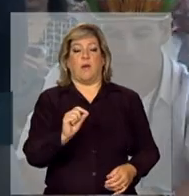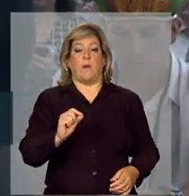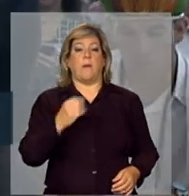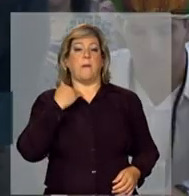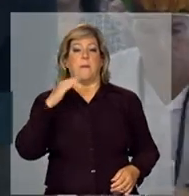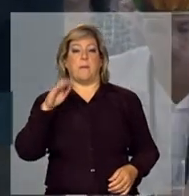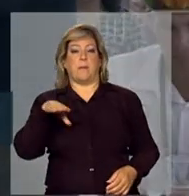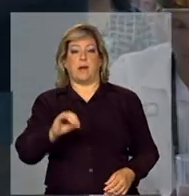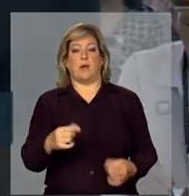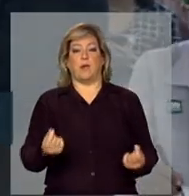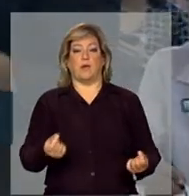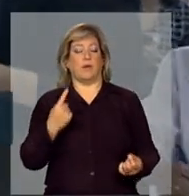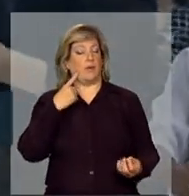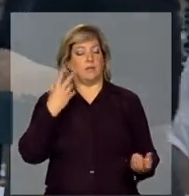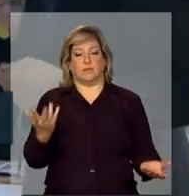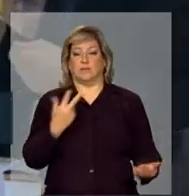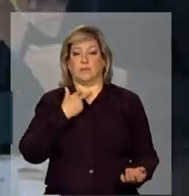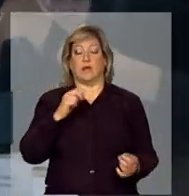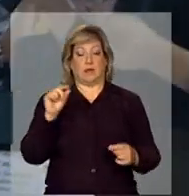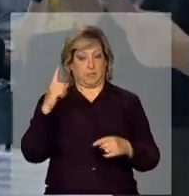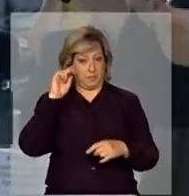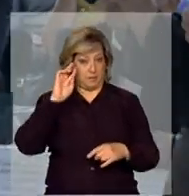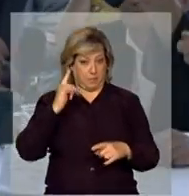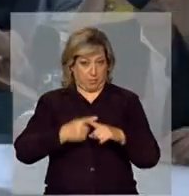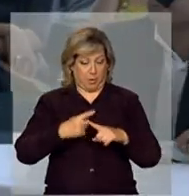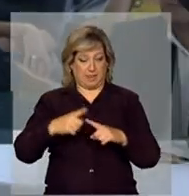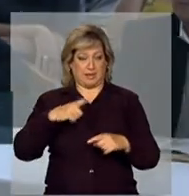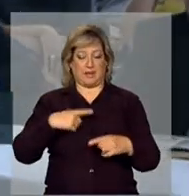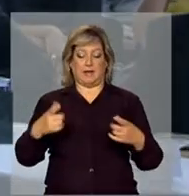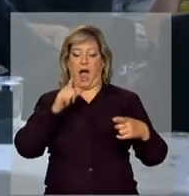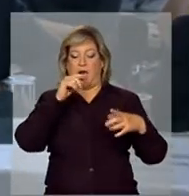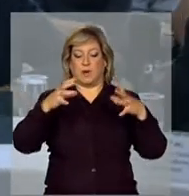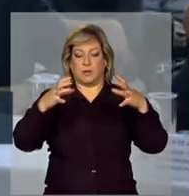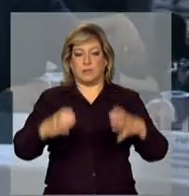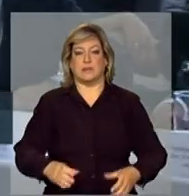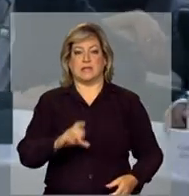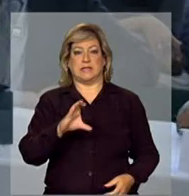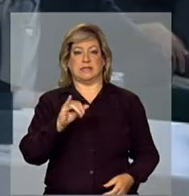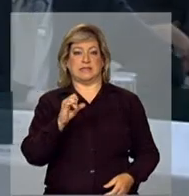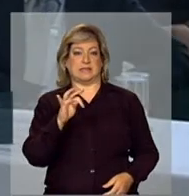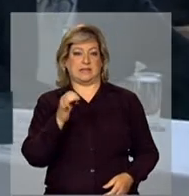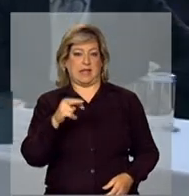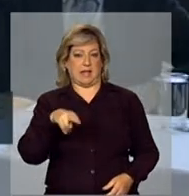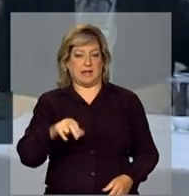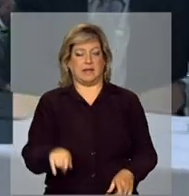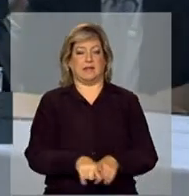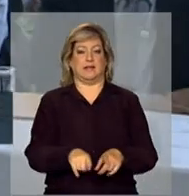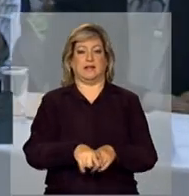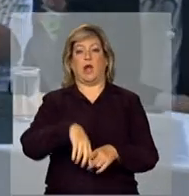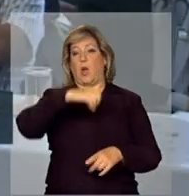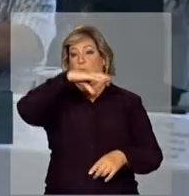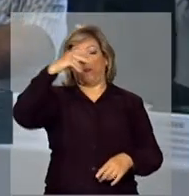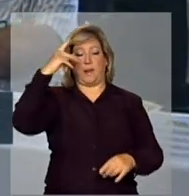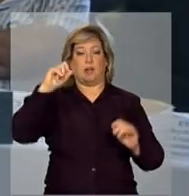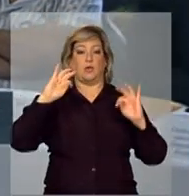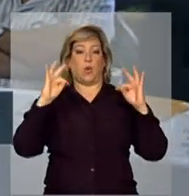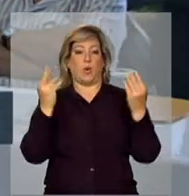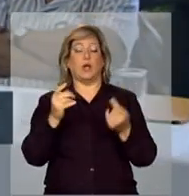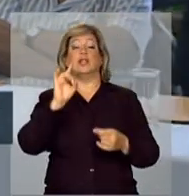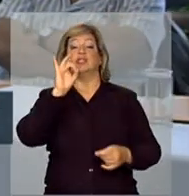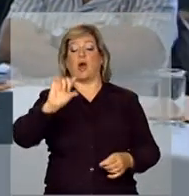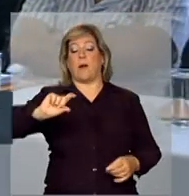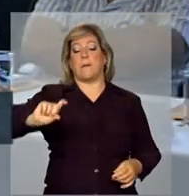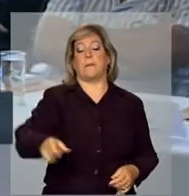no cartão do banco, você não faz qualificação profissional no cartão do banco, você não faz luz para todos no cartão do banco, nós temos que executar. Então,